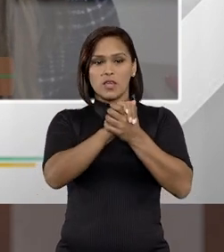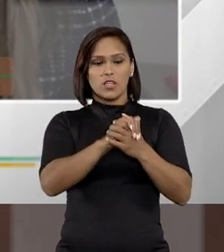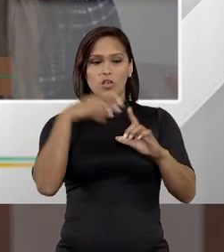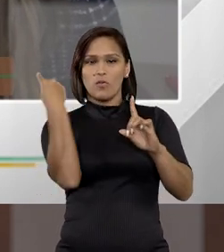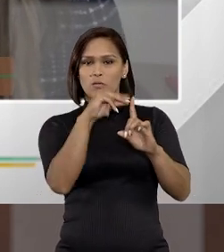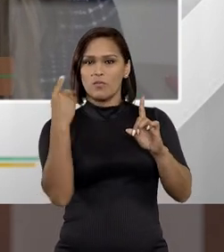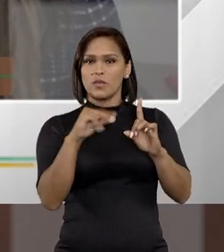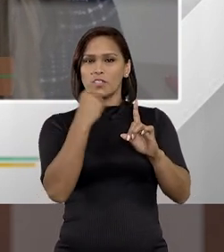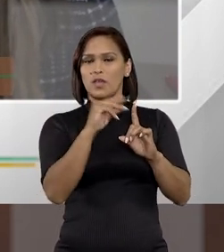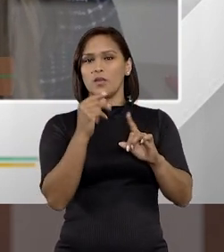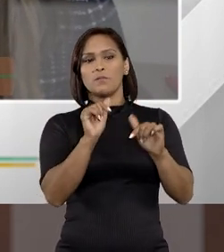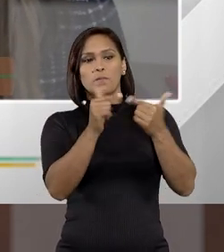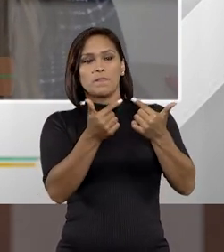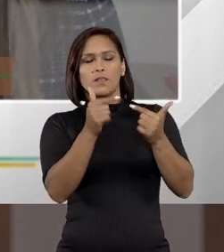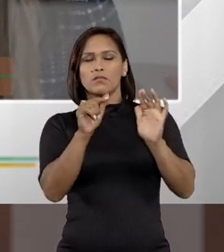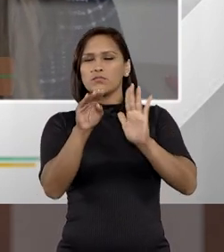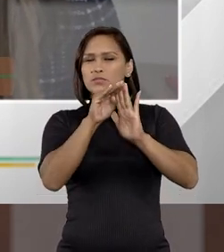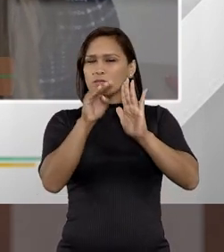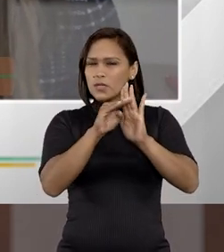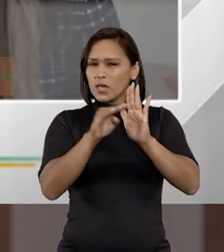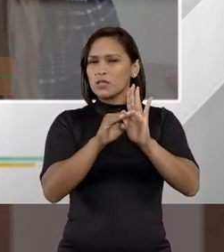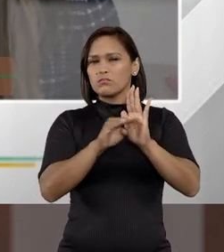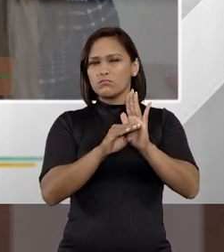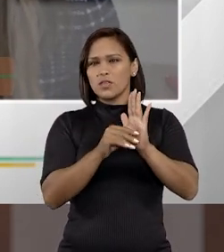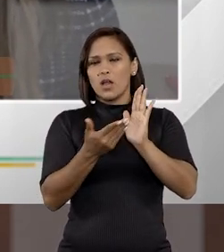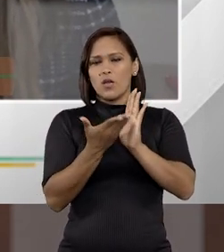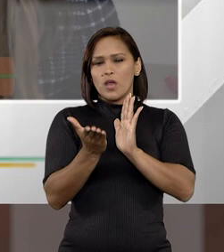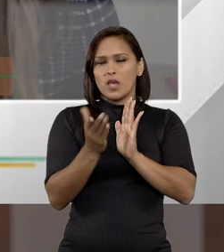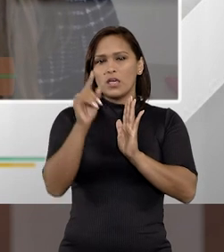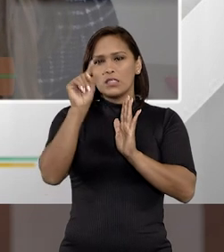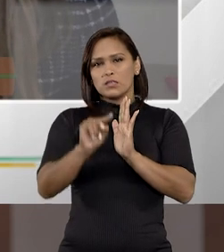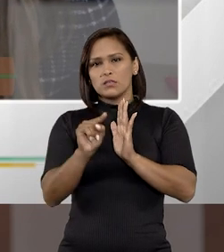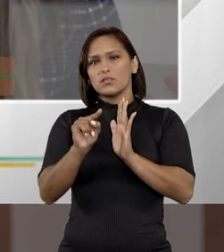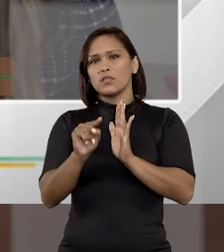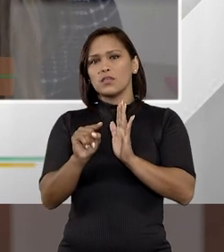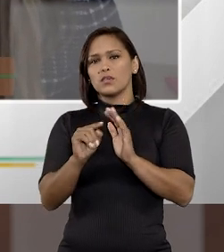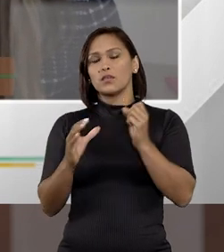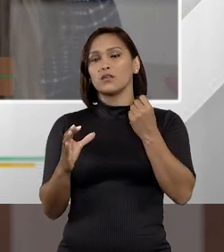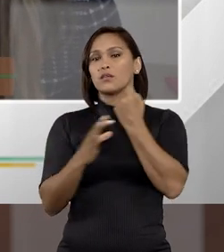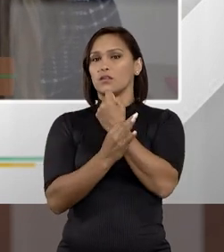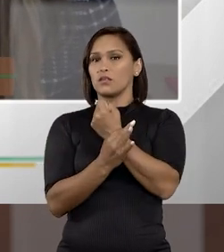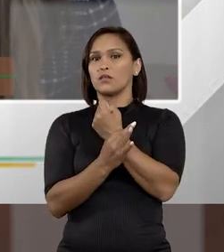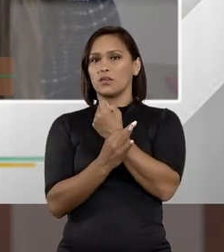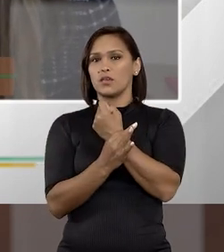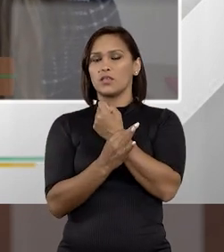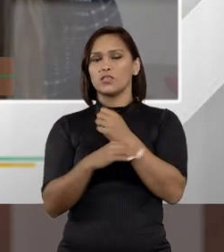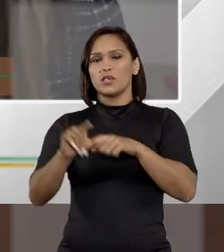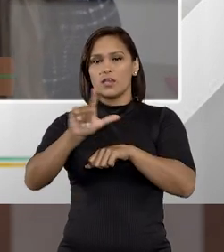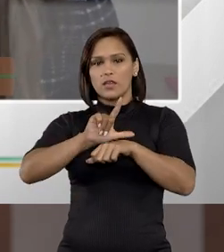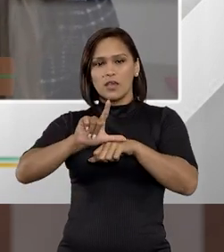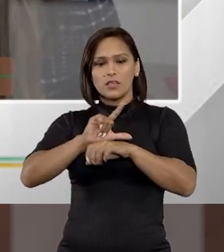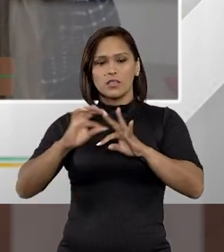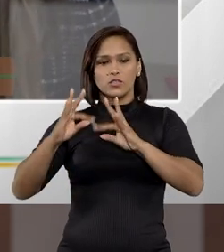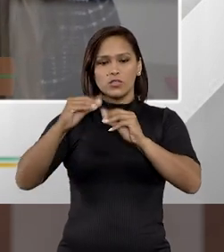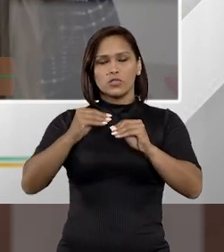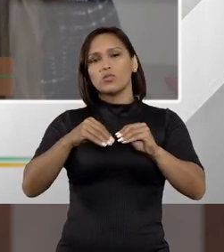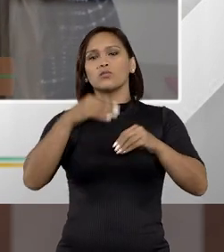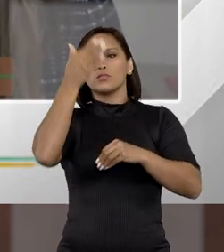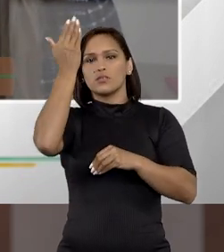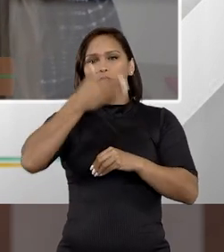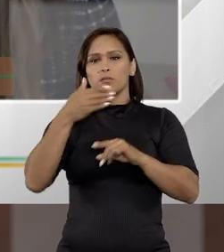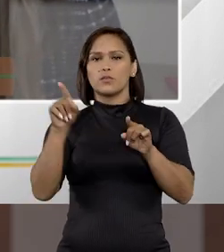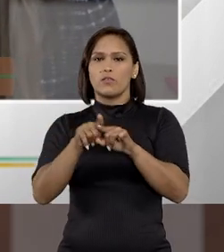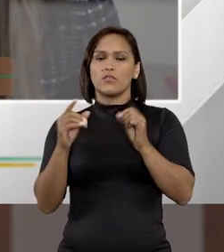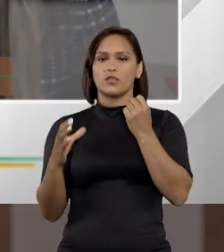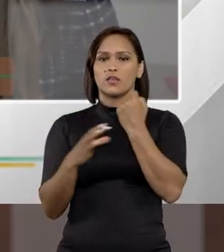agredindo, então, eu acho que essa ponderação aí, talvez, entre nem tanto garantir a legalidade absoluta dessa